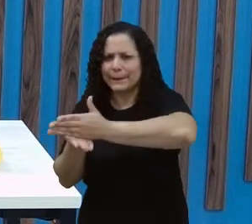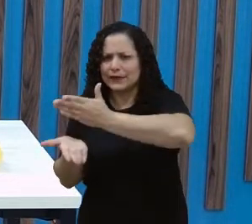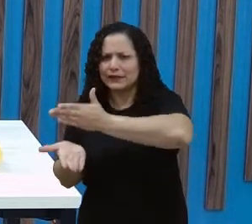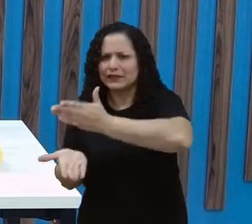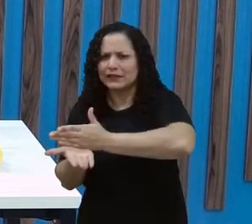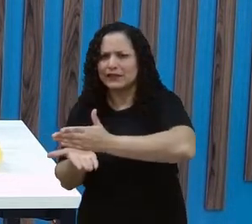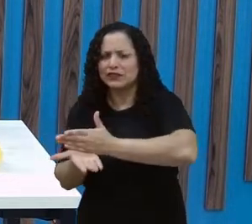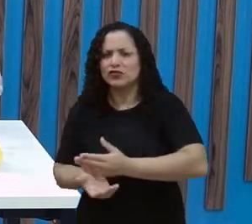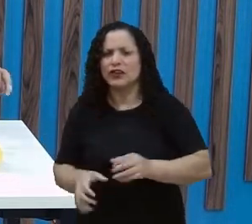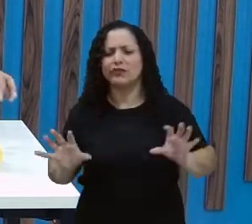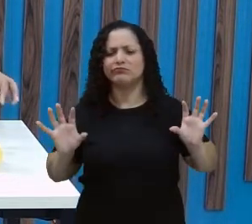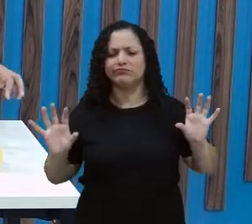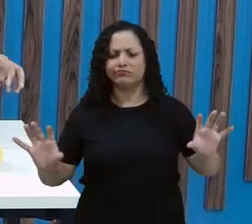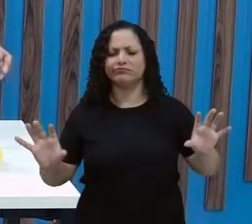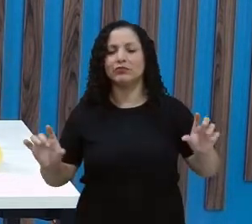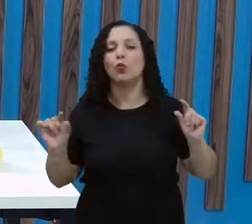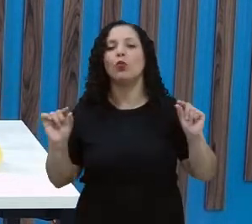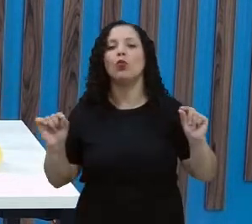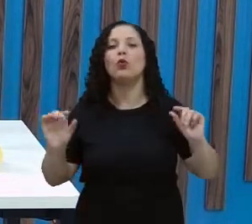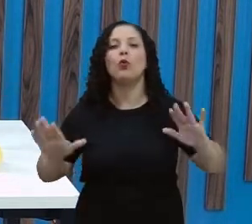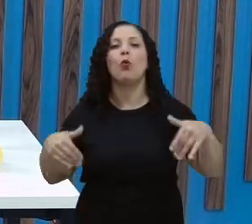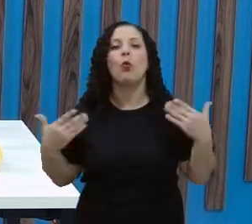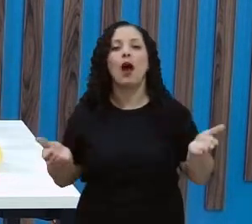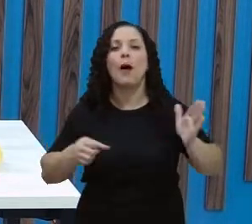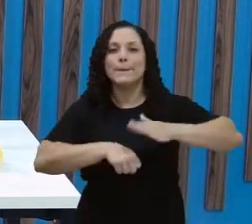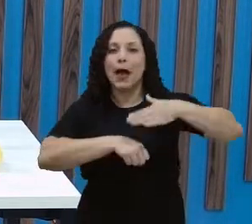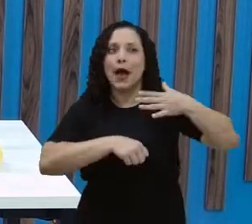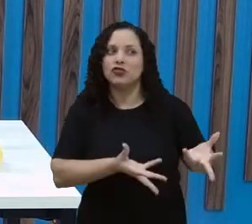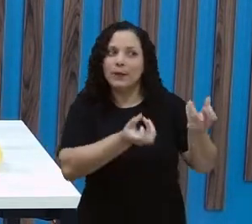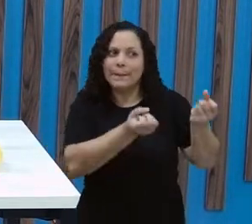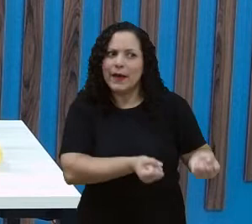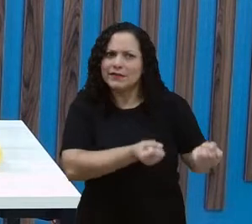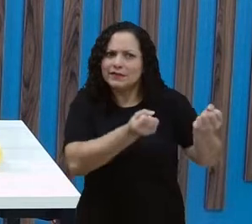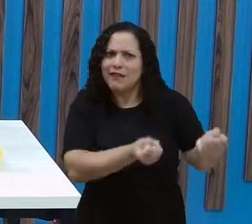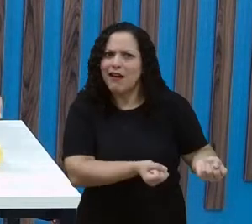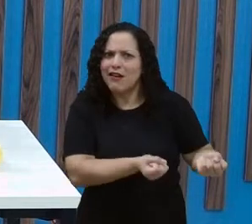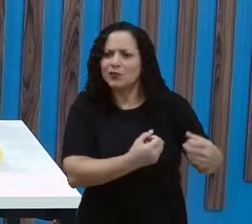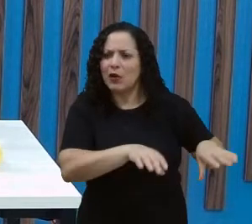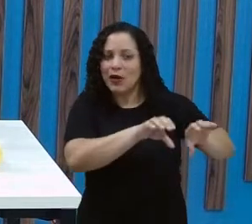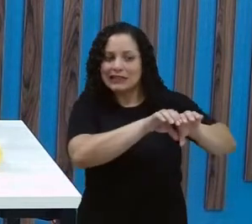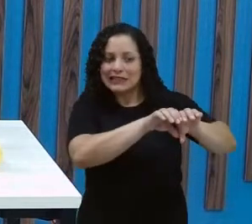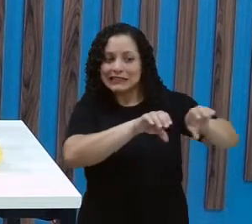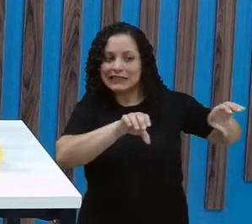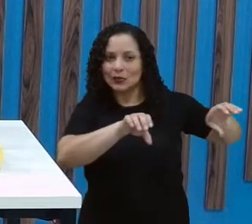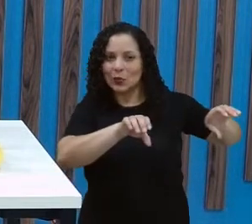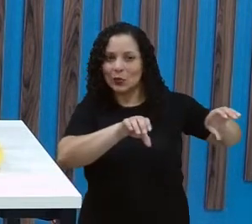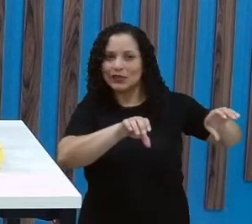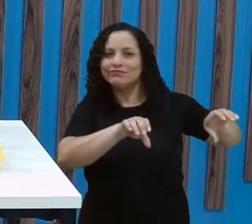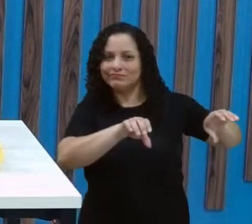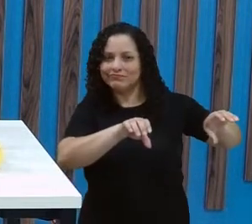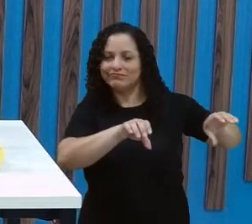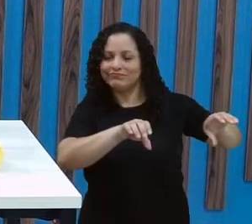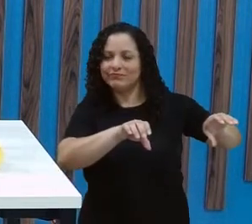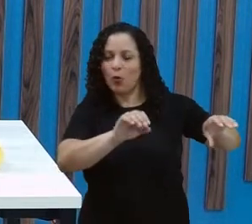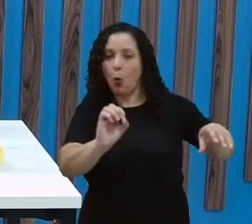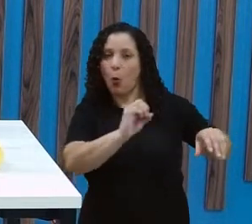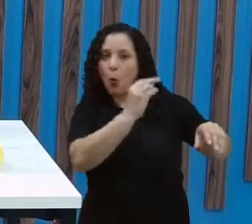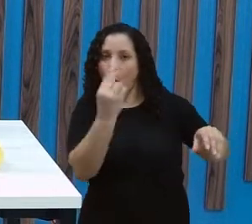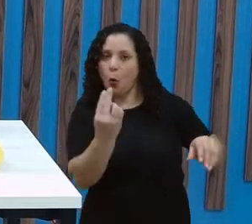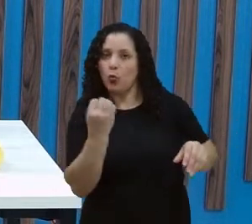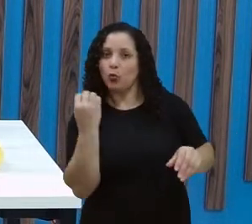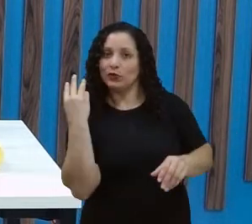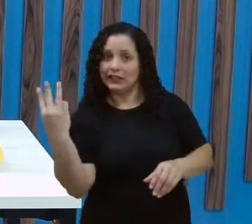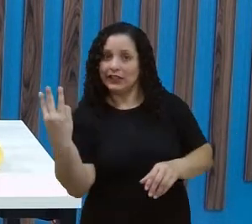Iris, você acha que o que pesa mais? Uma cenoura, trouxe aqui uma cenoura, tá? Bem grande. Olha, a cenoura é grandona. Ou três